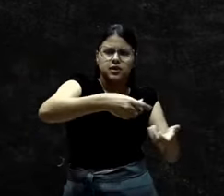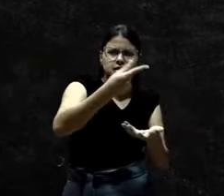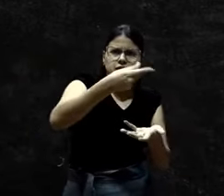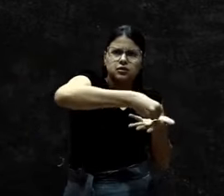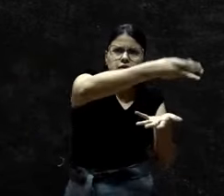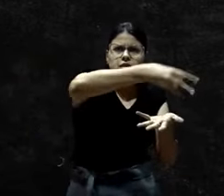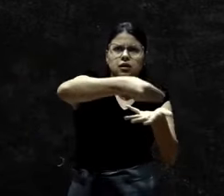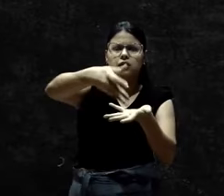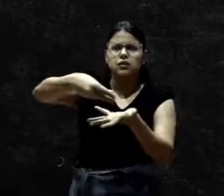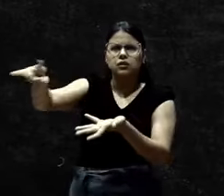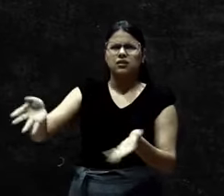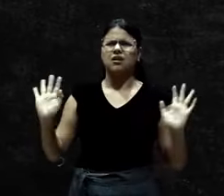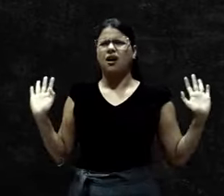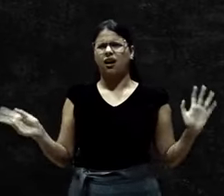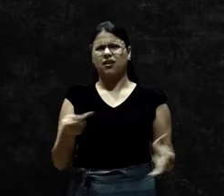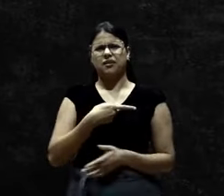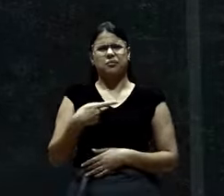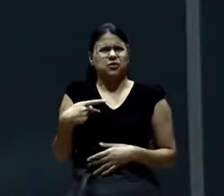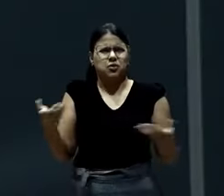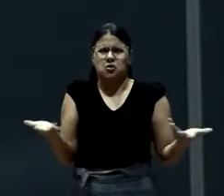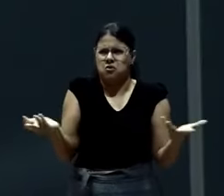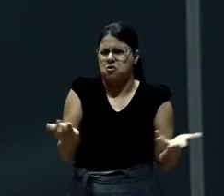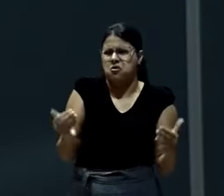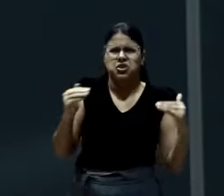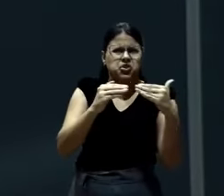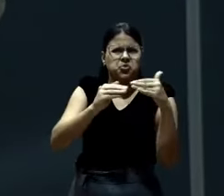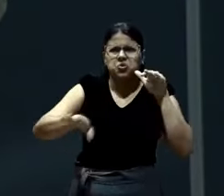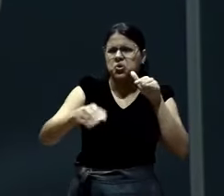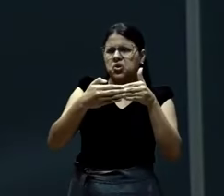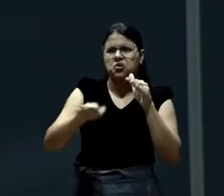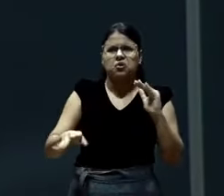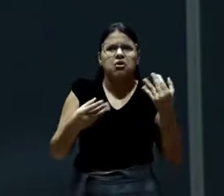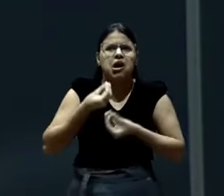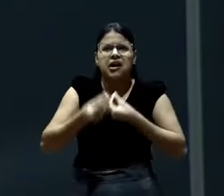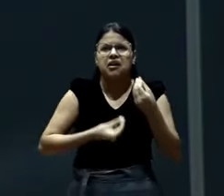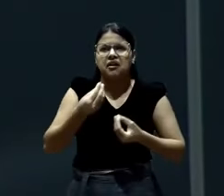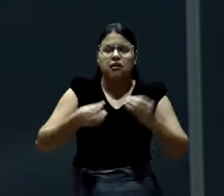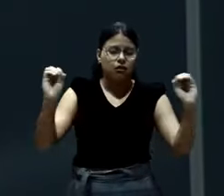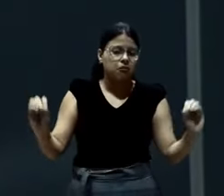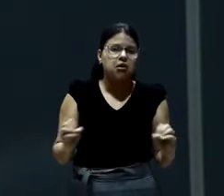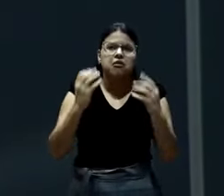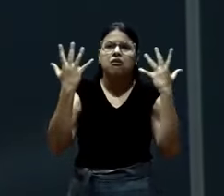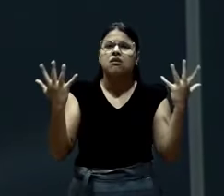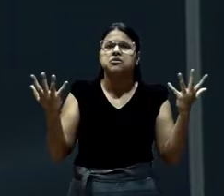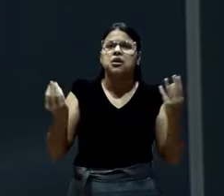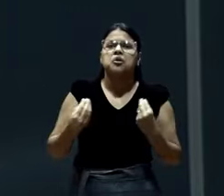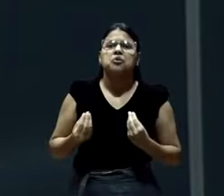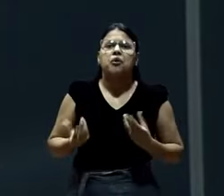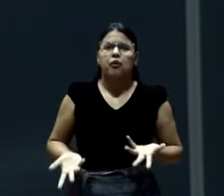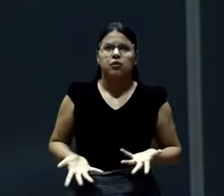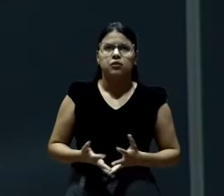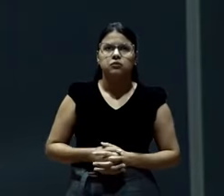Pastor, isso hoje é uma utopia. Isso hoje, como isso vai acontecer? Como eles faziam isso?